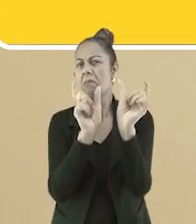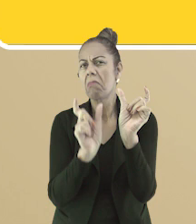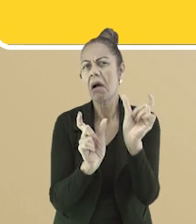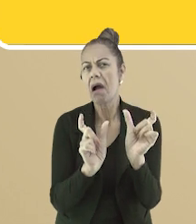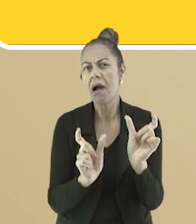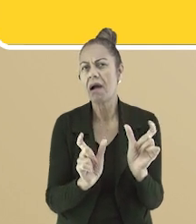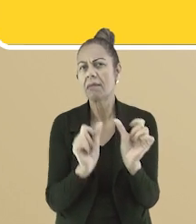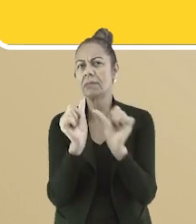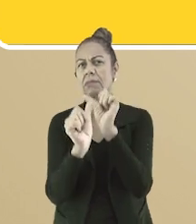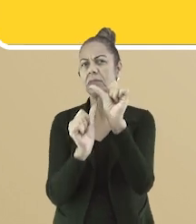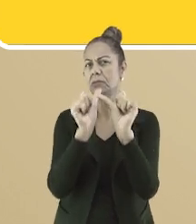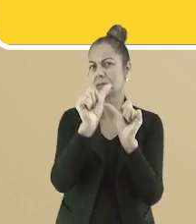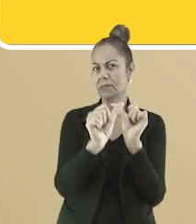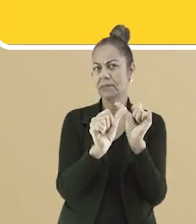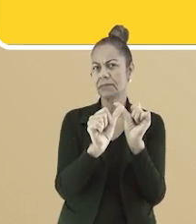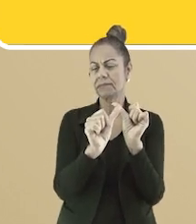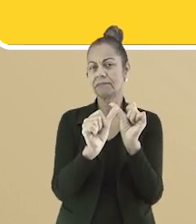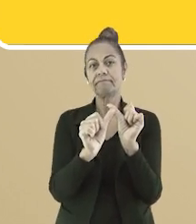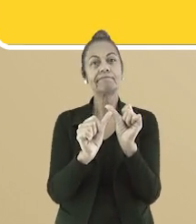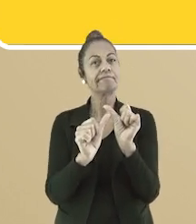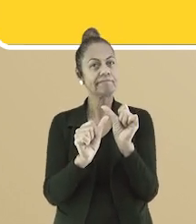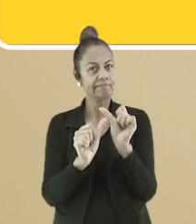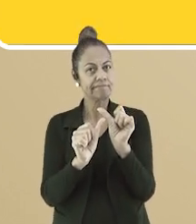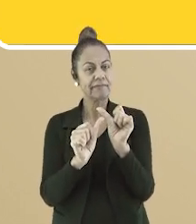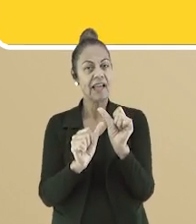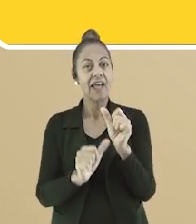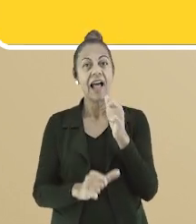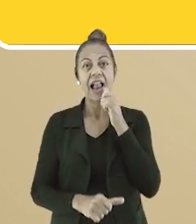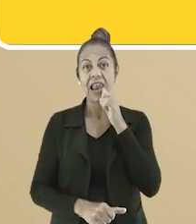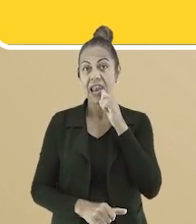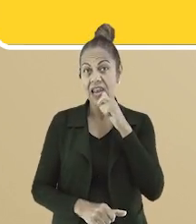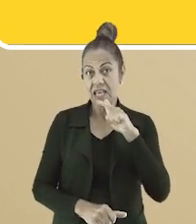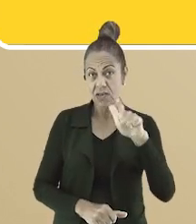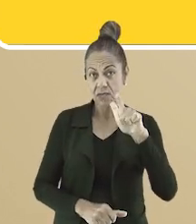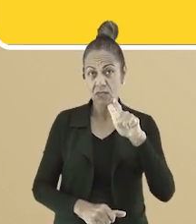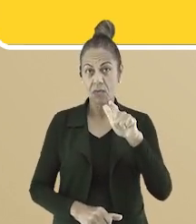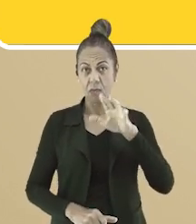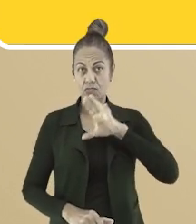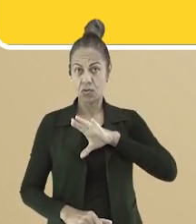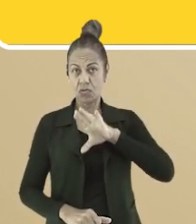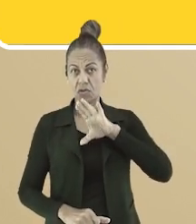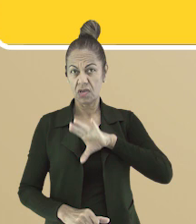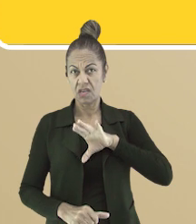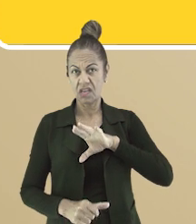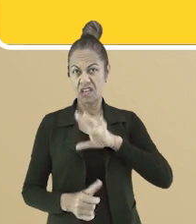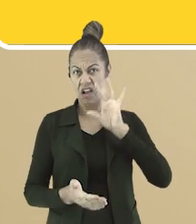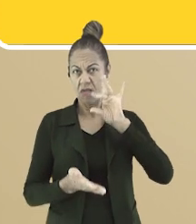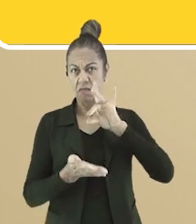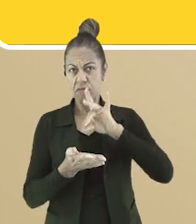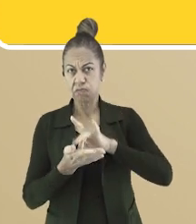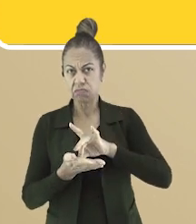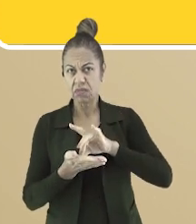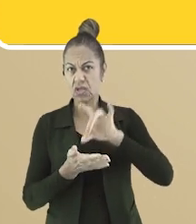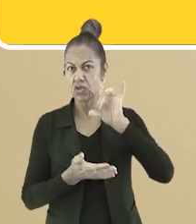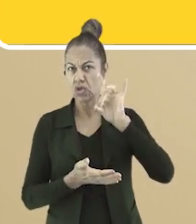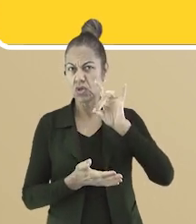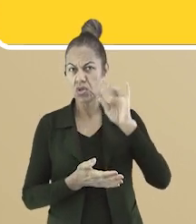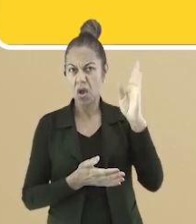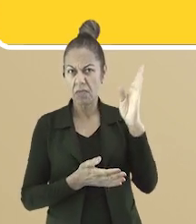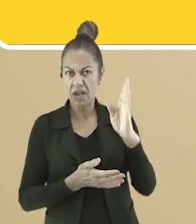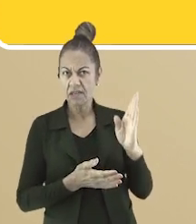motivo para que essas palavras mudassem. O português não é uma língua oficial apenas no Brasil.